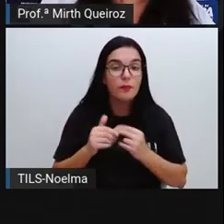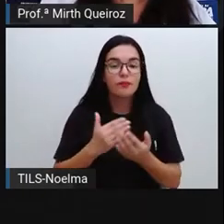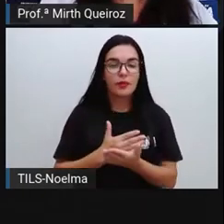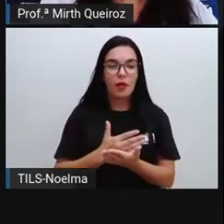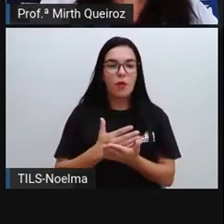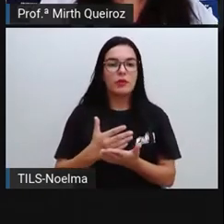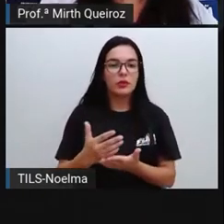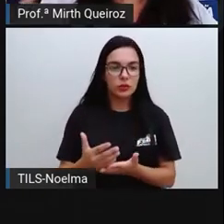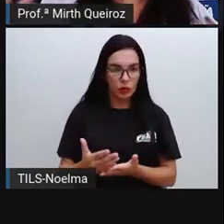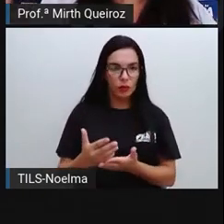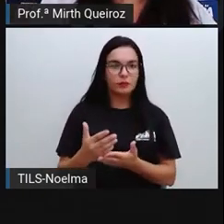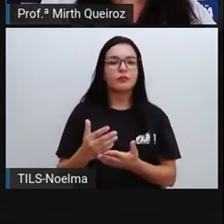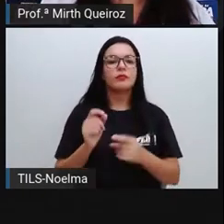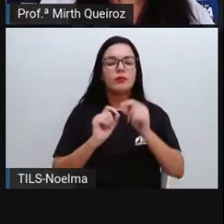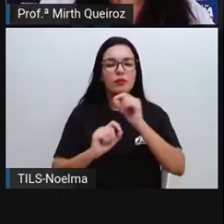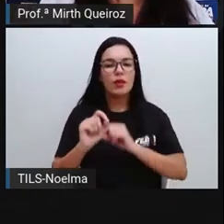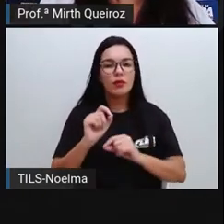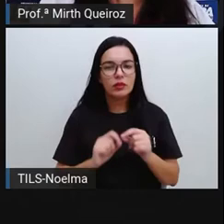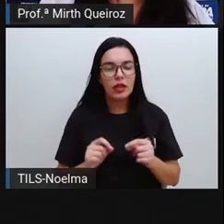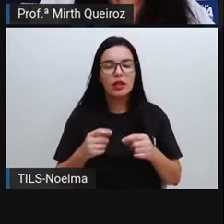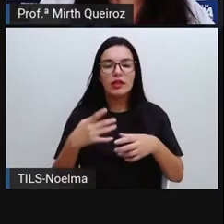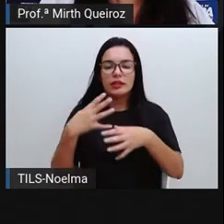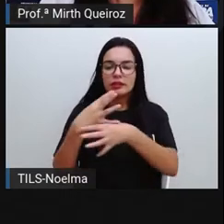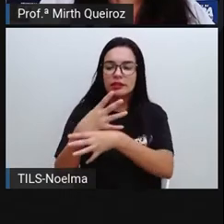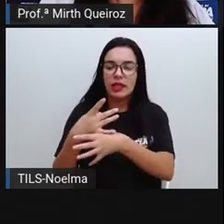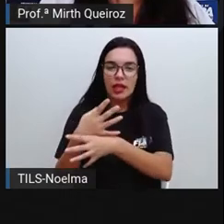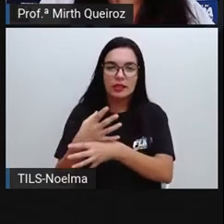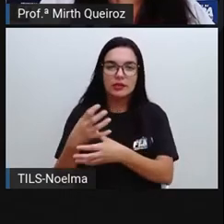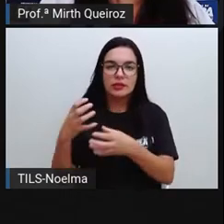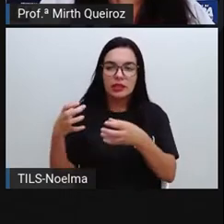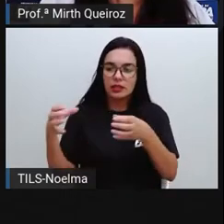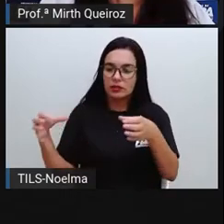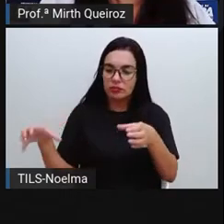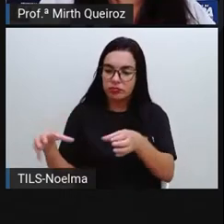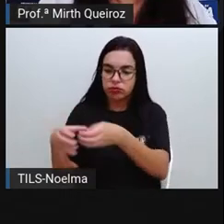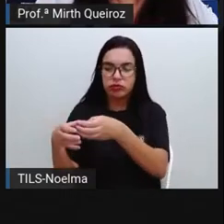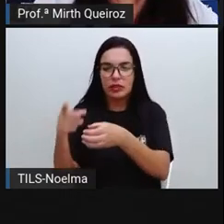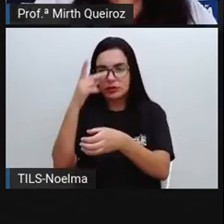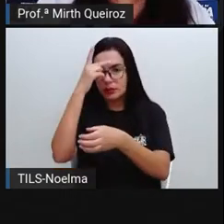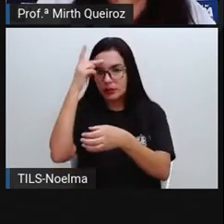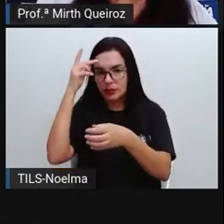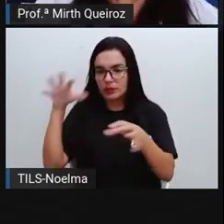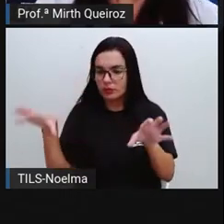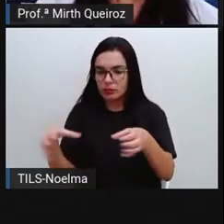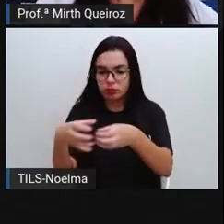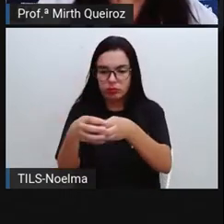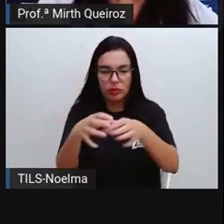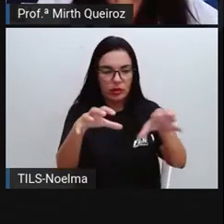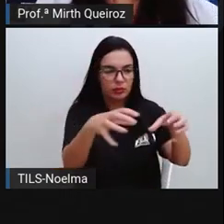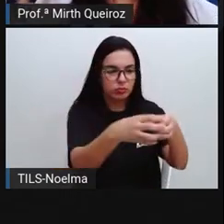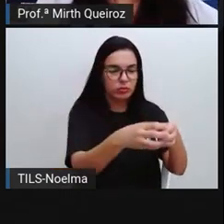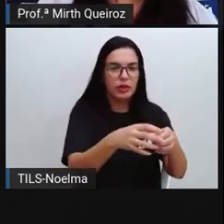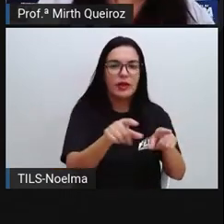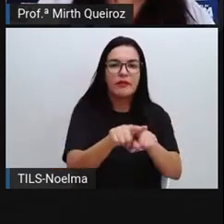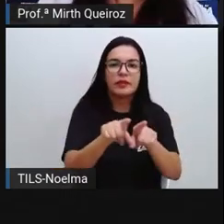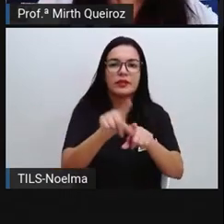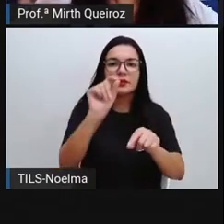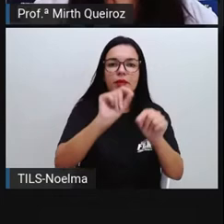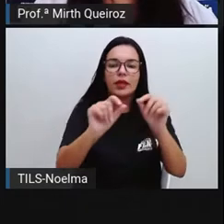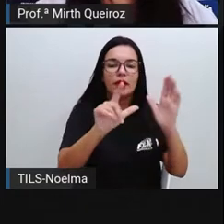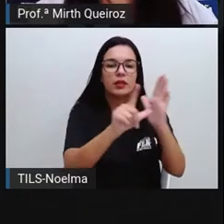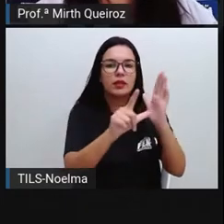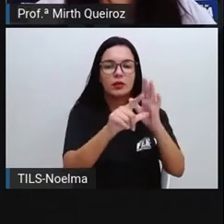exemplo, começaram a surgir os comércios, porque as pessoas precisavam se alimentar. E assim foi, o Brasil foi se